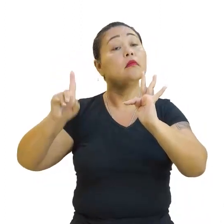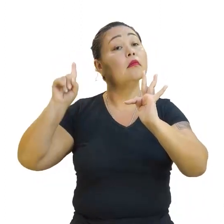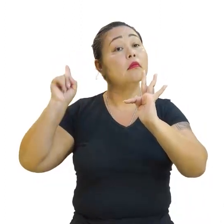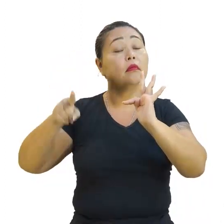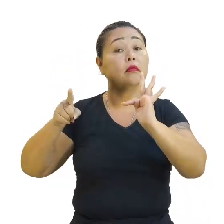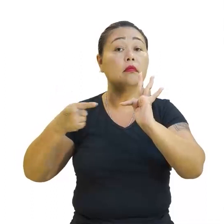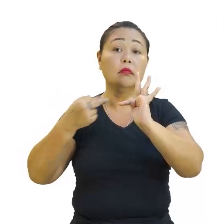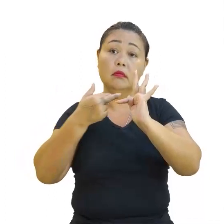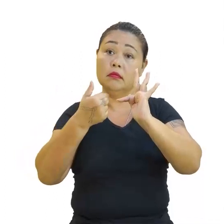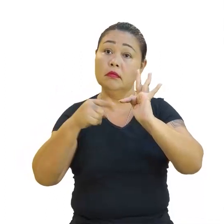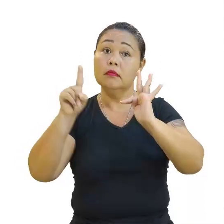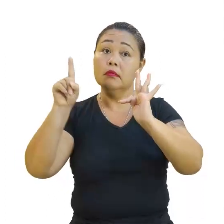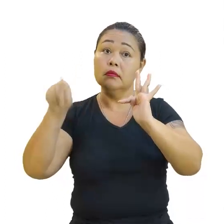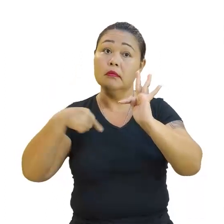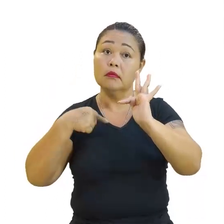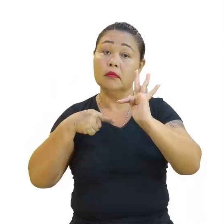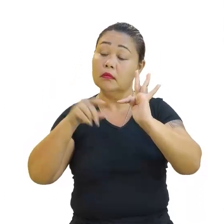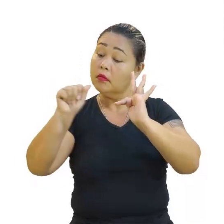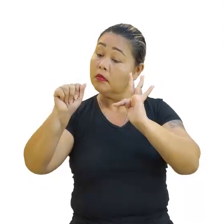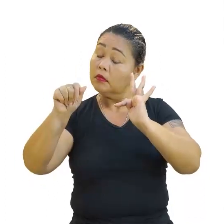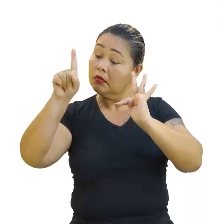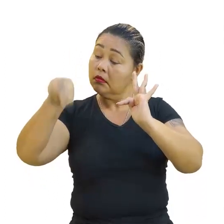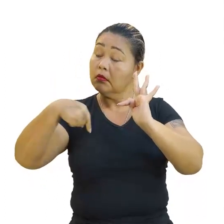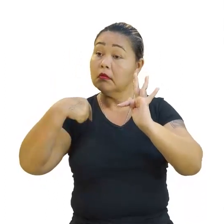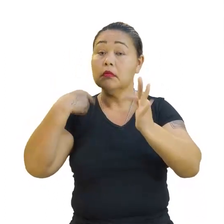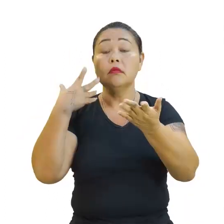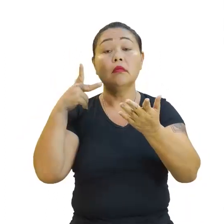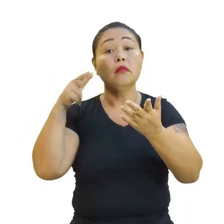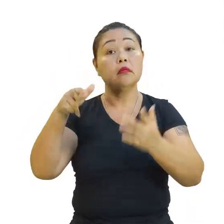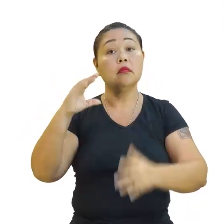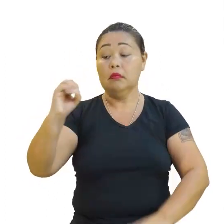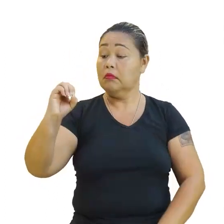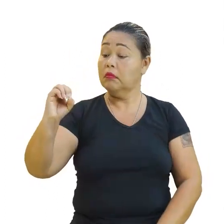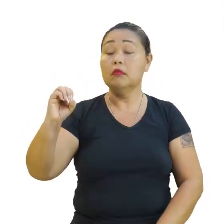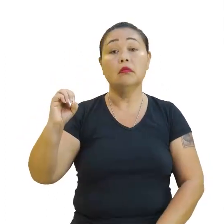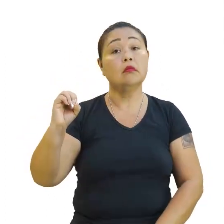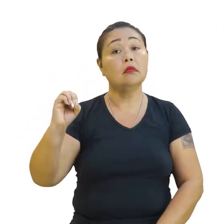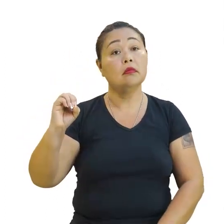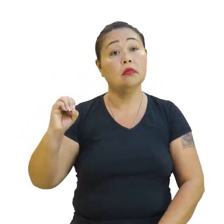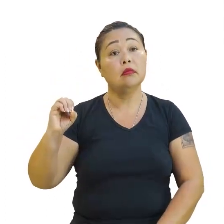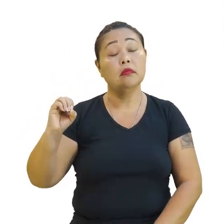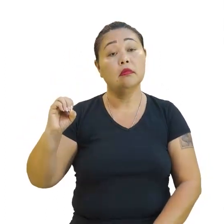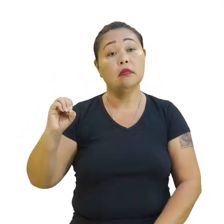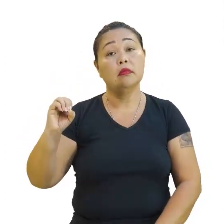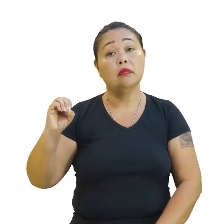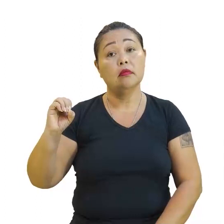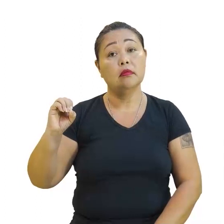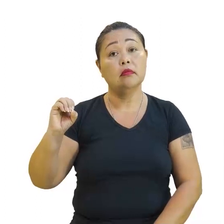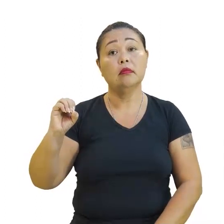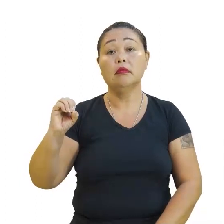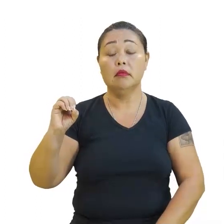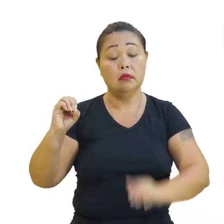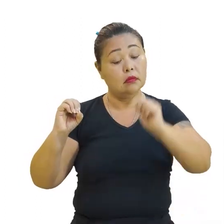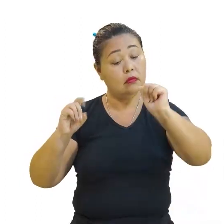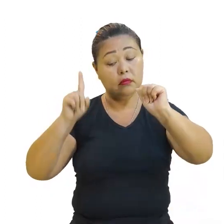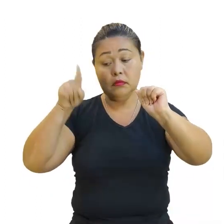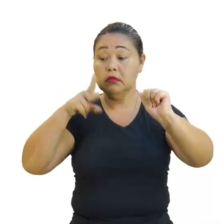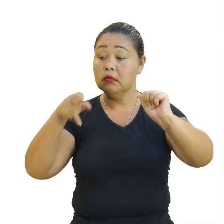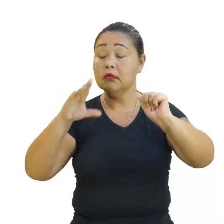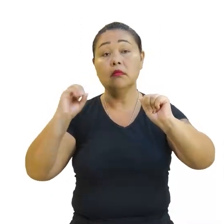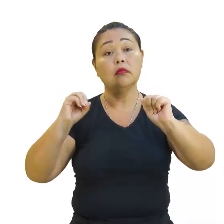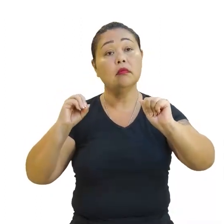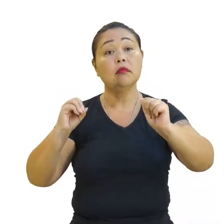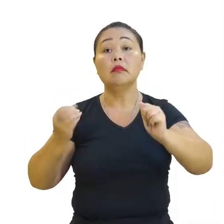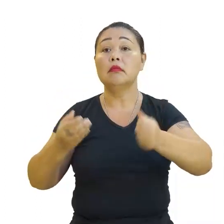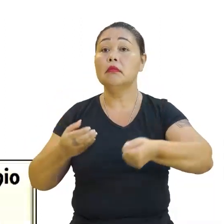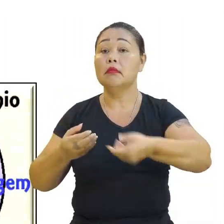aqui, a nossa função. O A é igual a zero. O A é zero e o B pertence